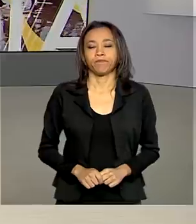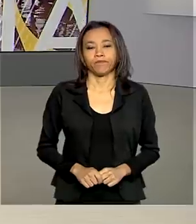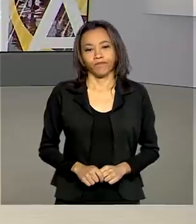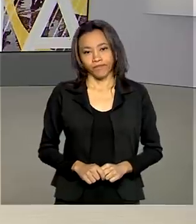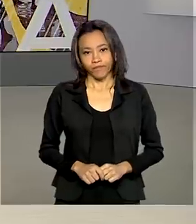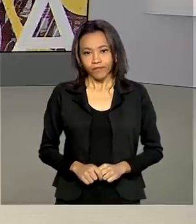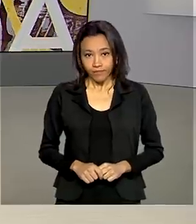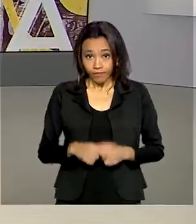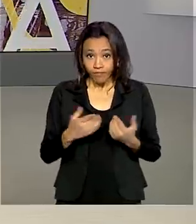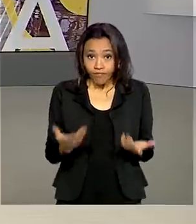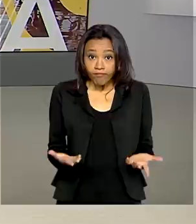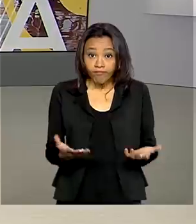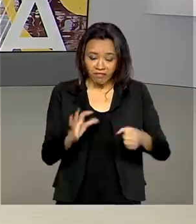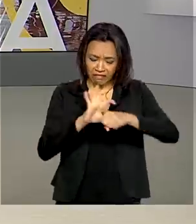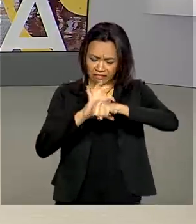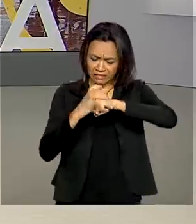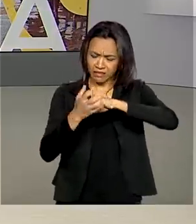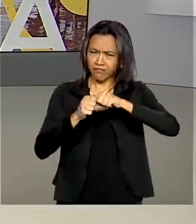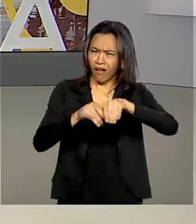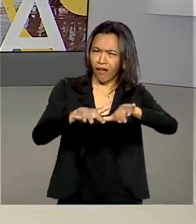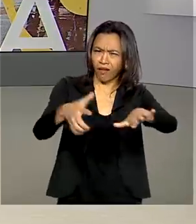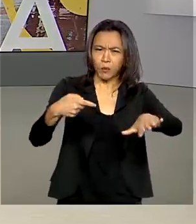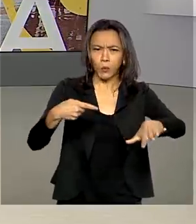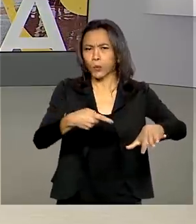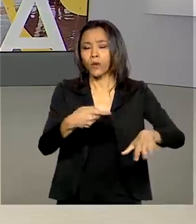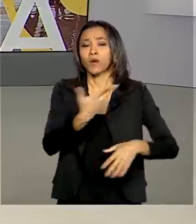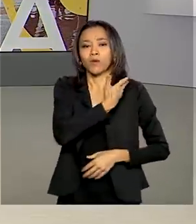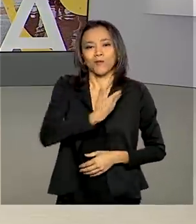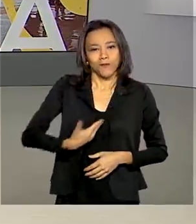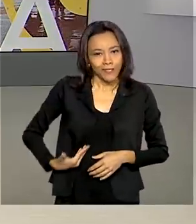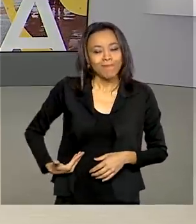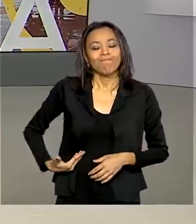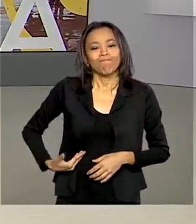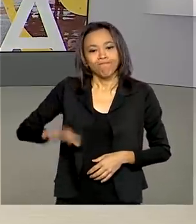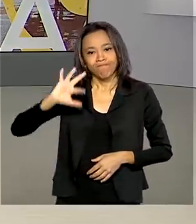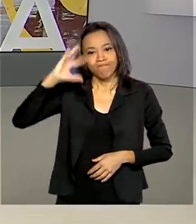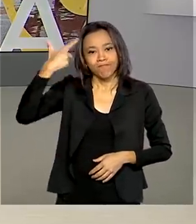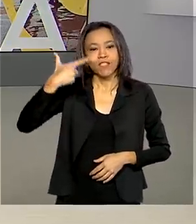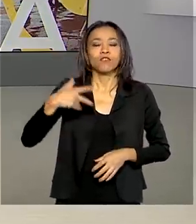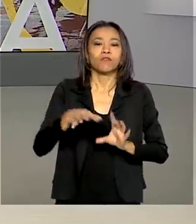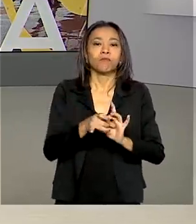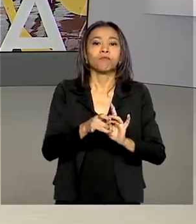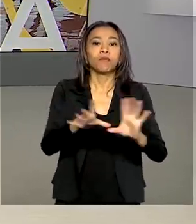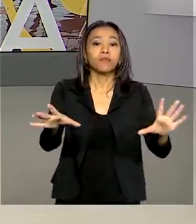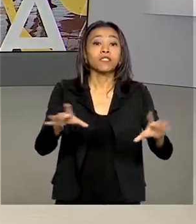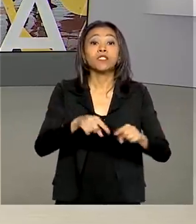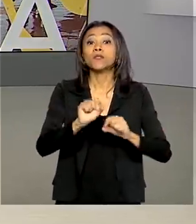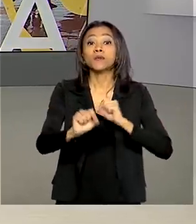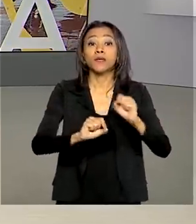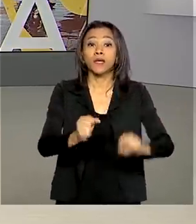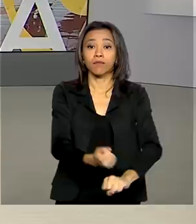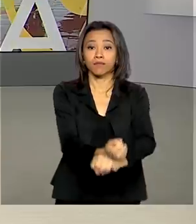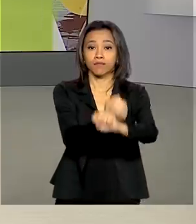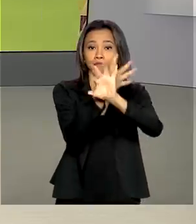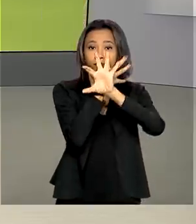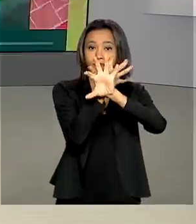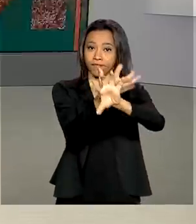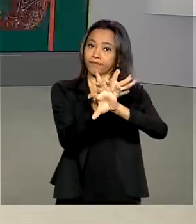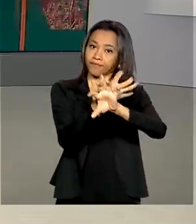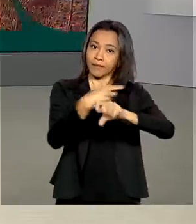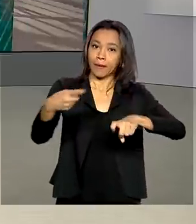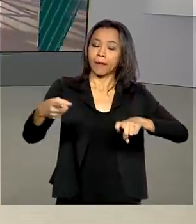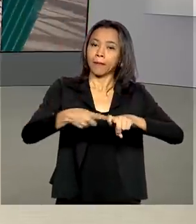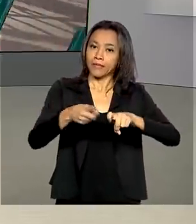E olha, a pandemia do coronavírus levou o governo a autorizar a telemedicina no país. A tecnologia vai permitir o